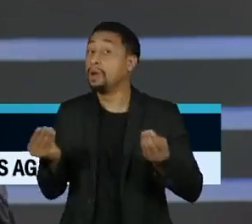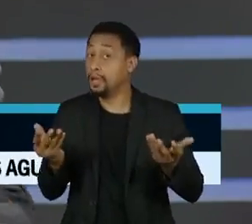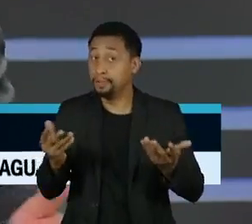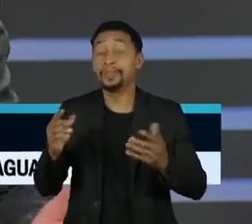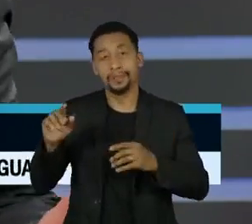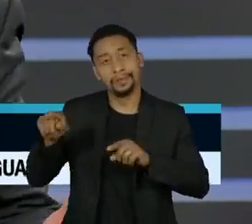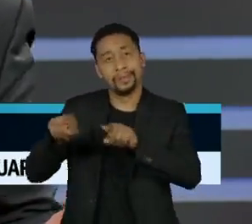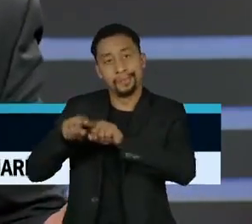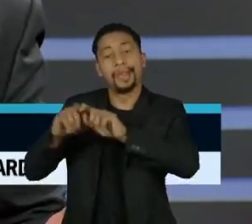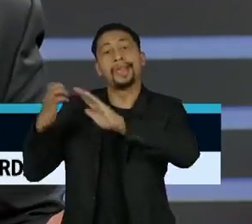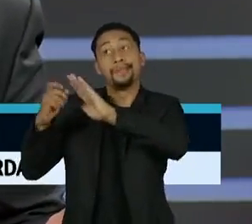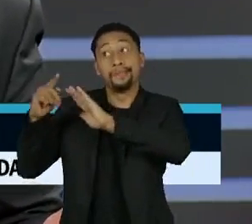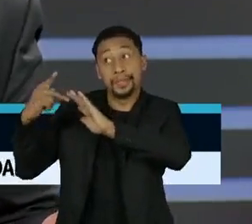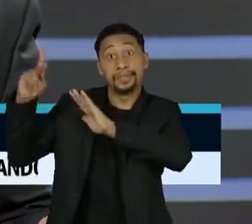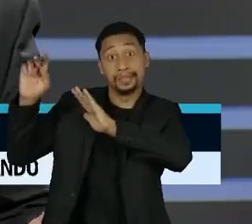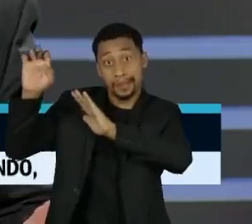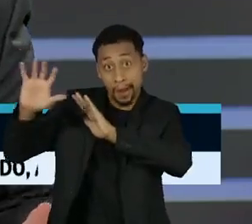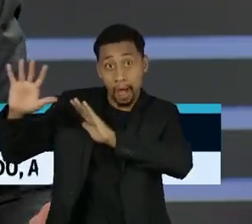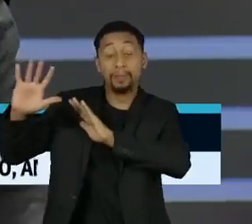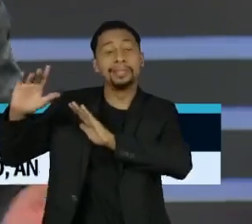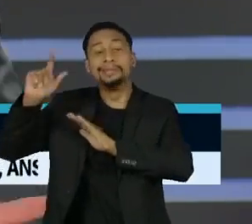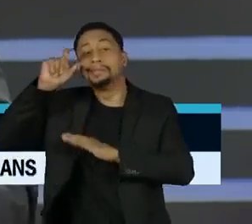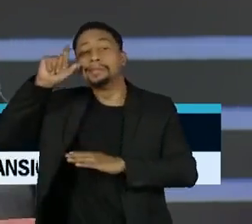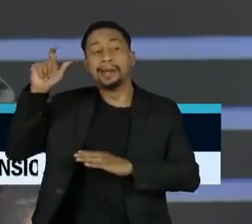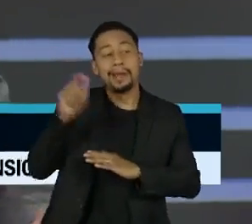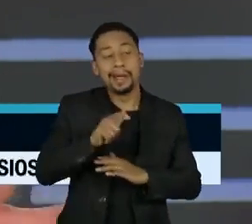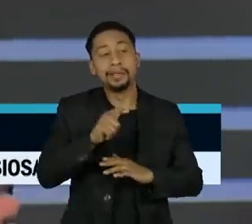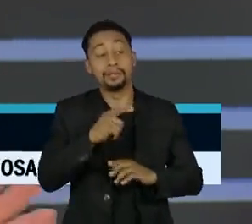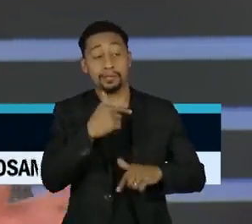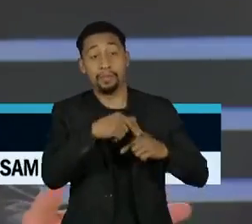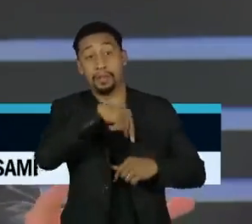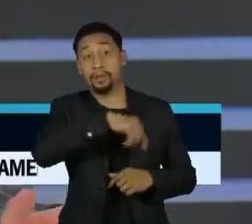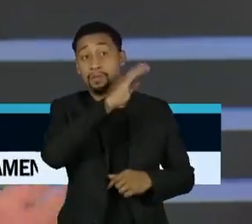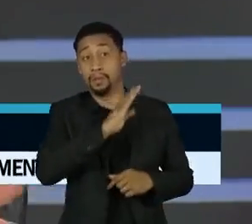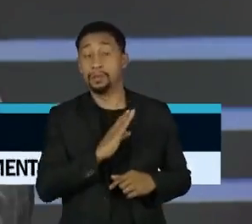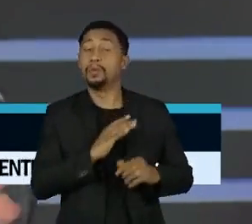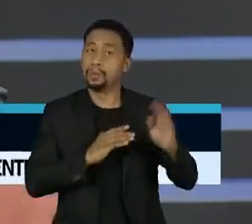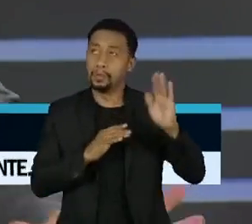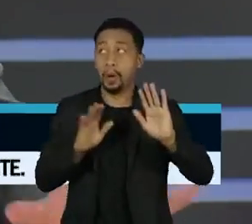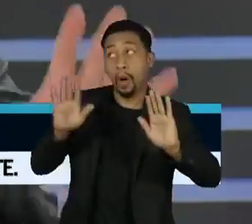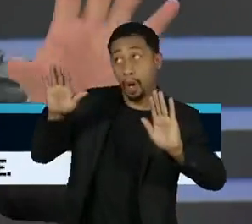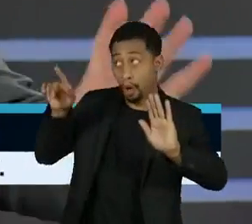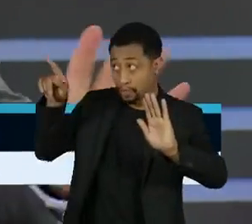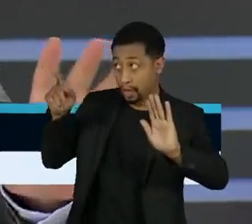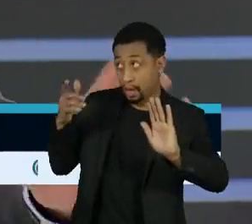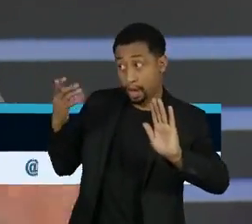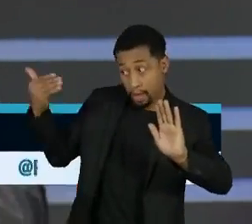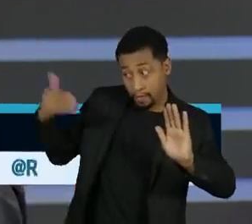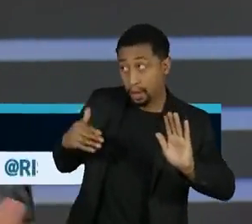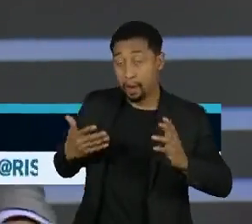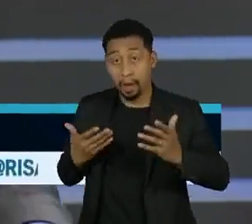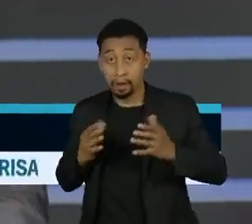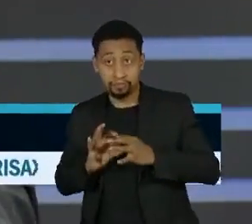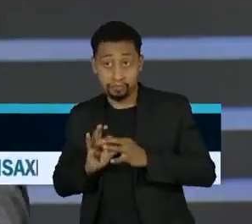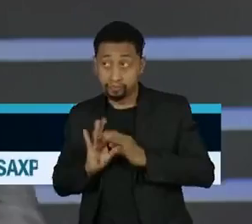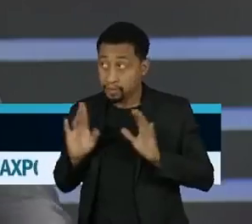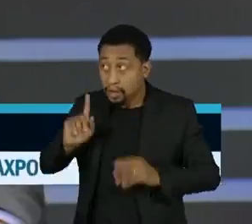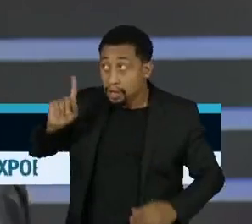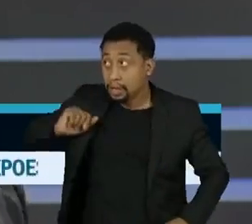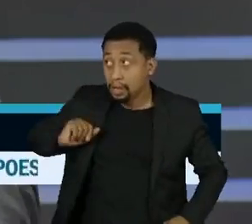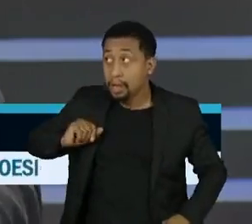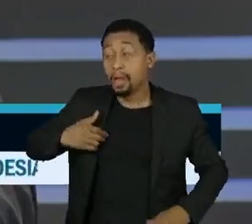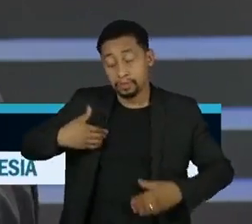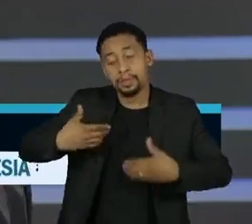que estão interessados em compras governamentais do Brasil. Porque o Brasil falou, olha, não vou abrir, vai ter que ter uma cota limite, porque eu quero